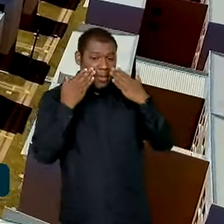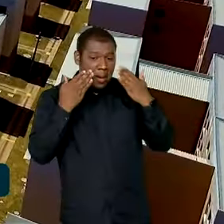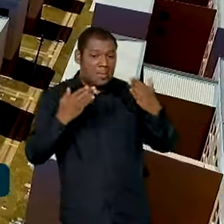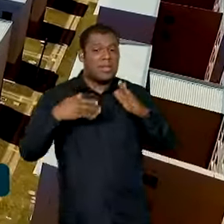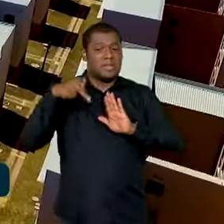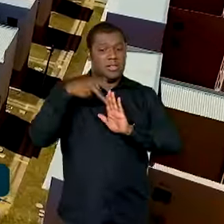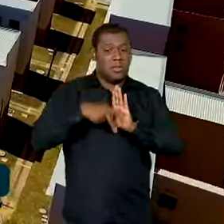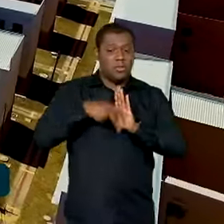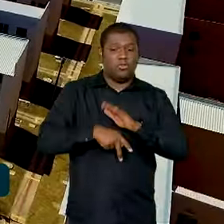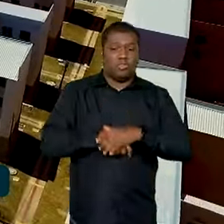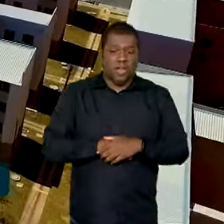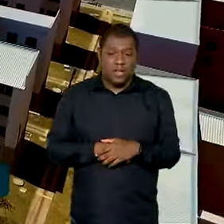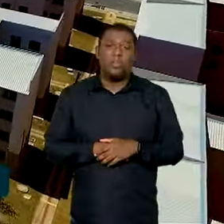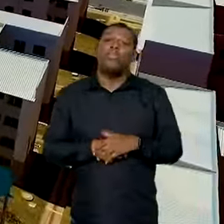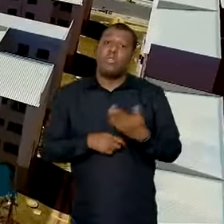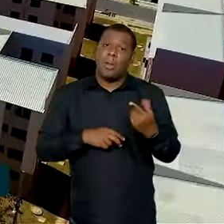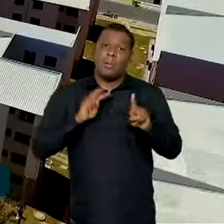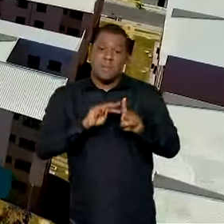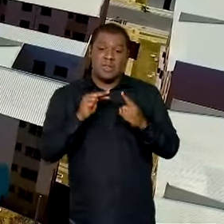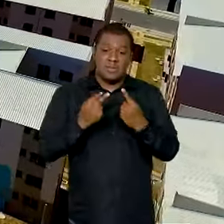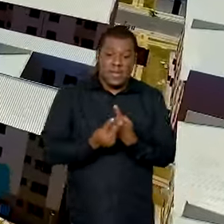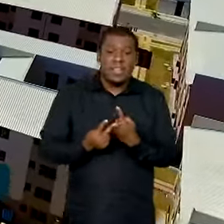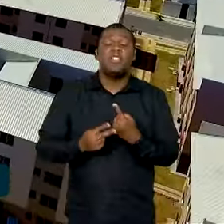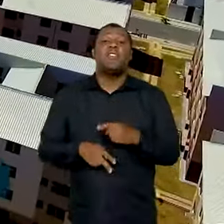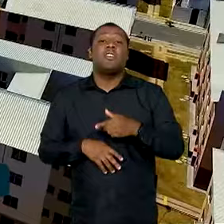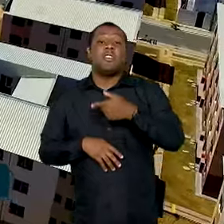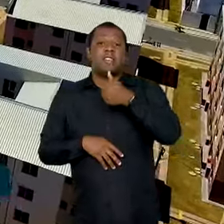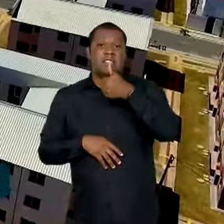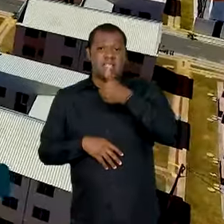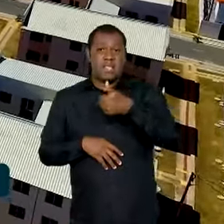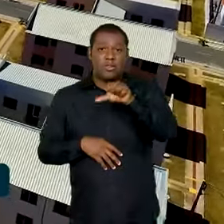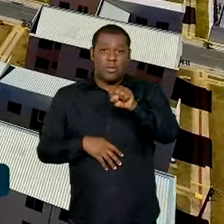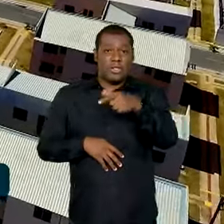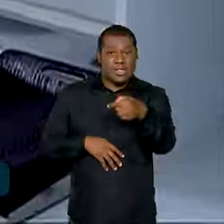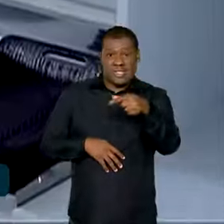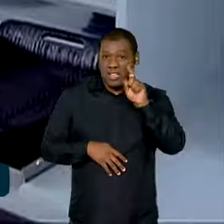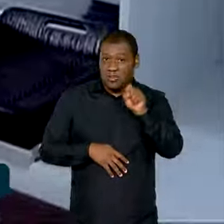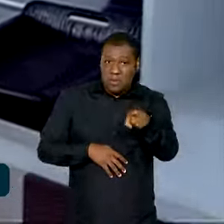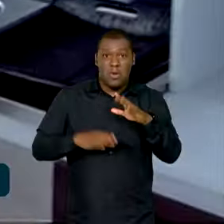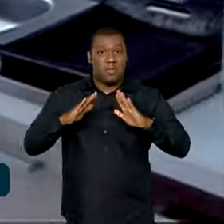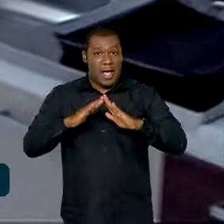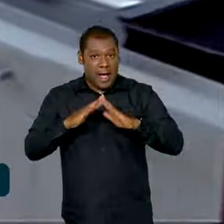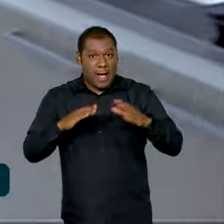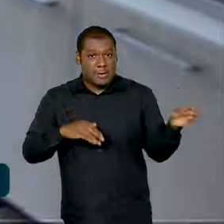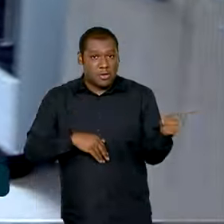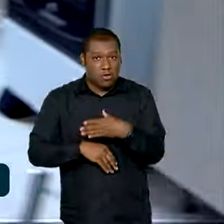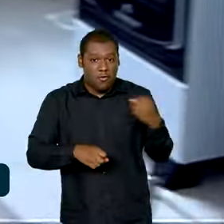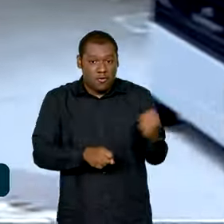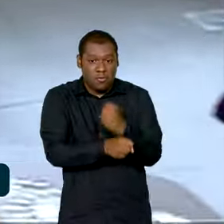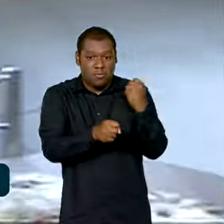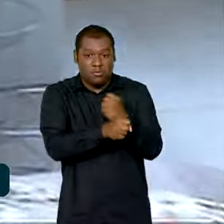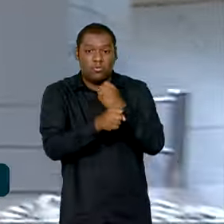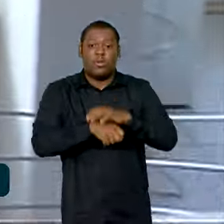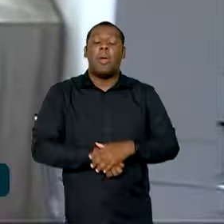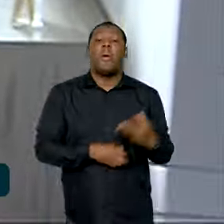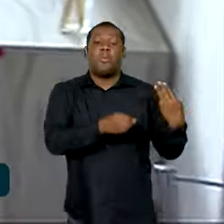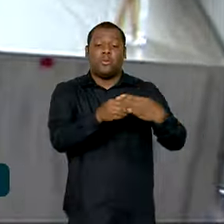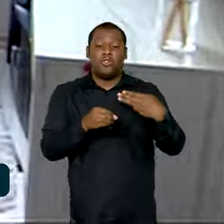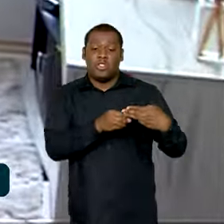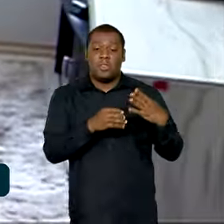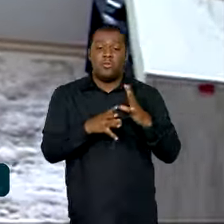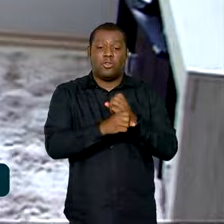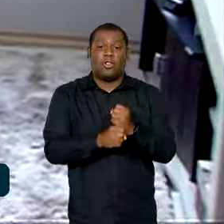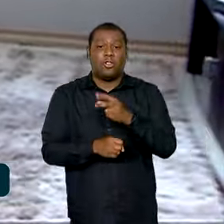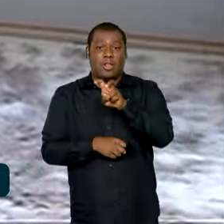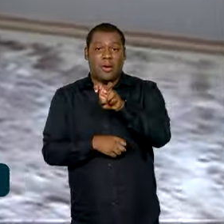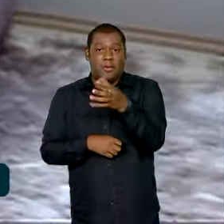187 mil e 500 novas unidades serão contratadas durante 2024. São 560 municípios que receberão